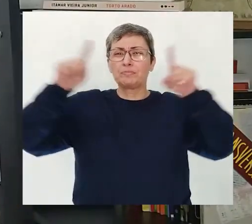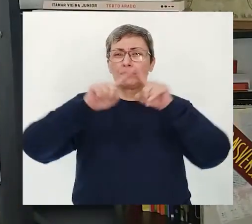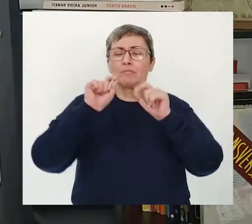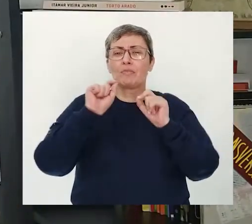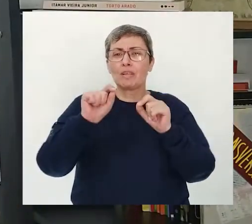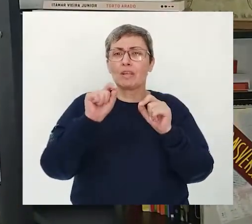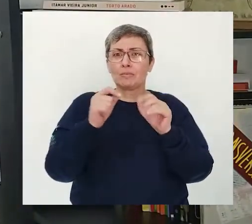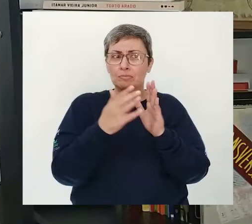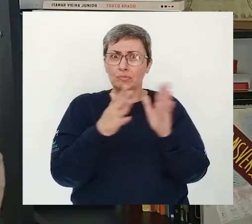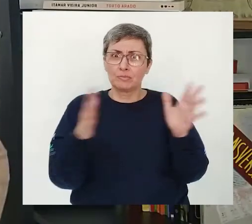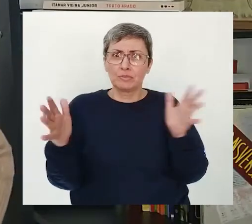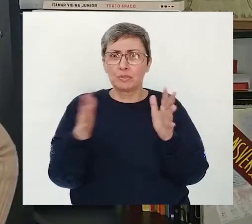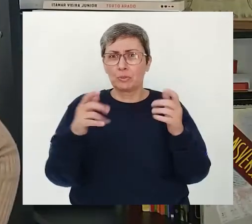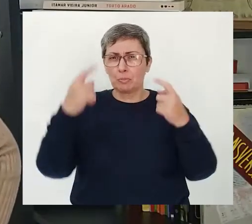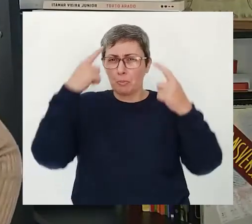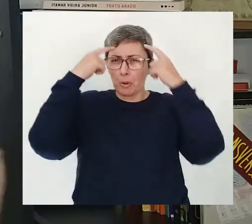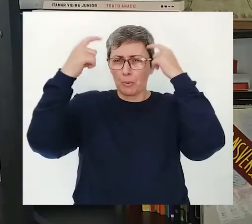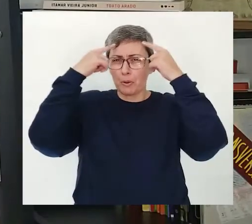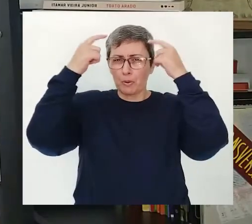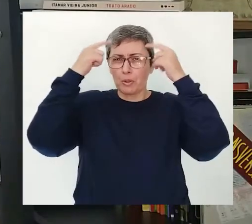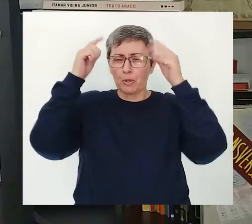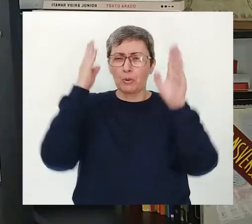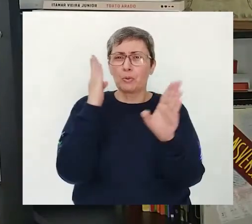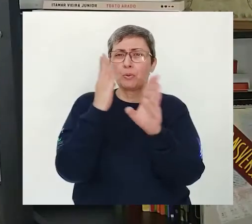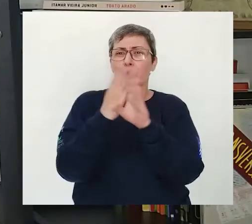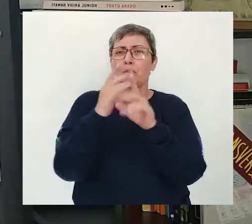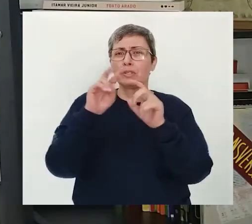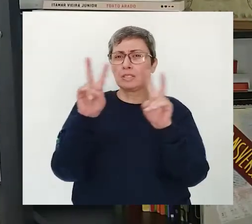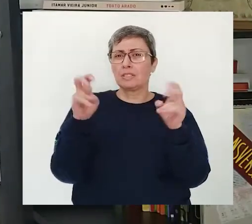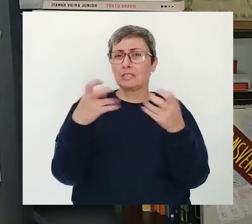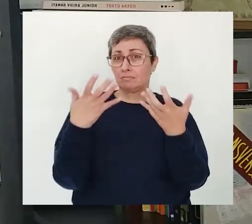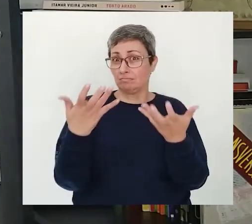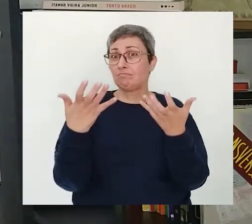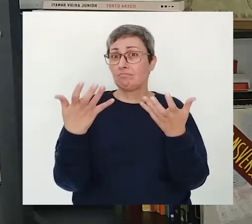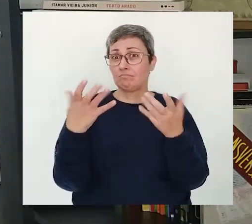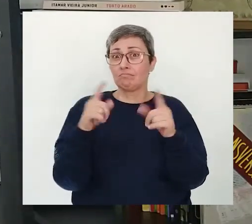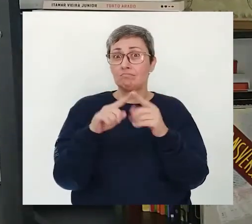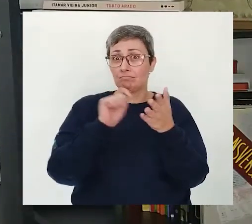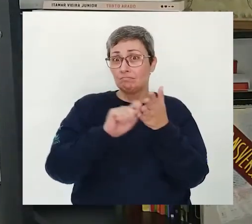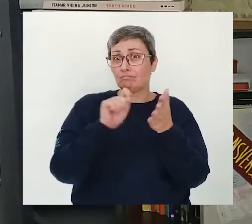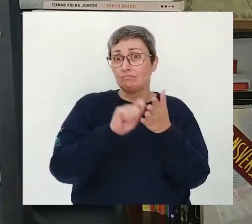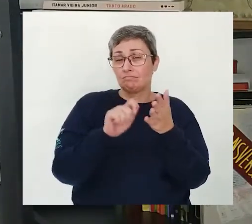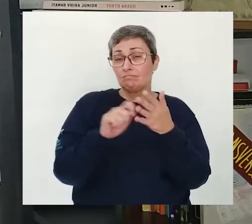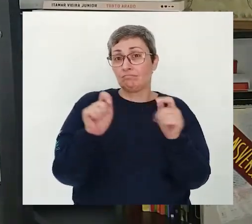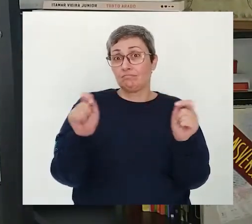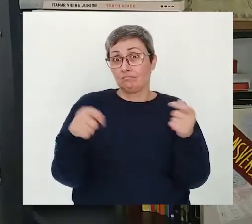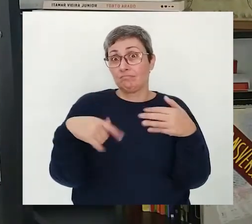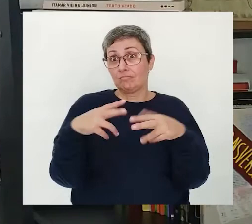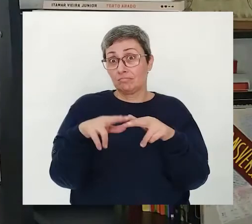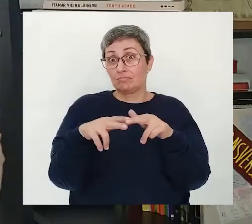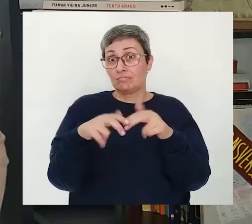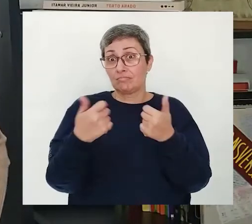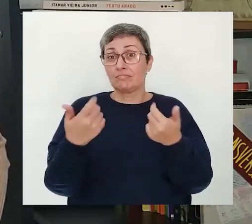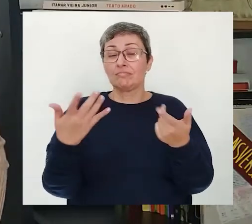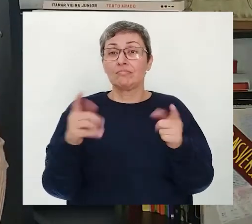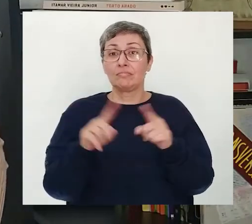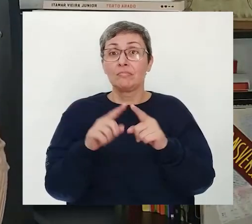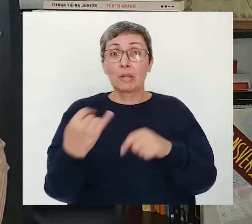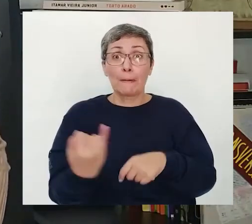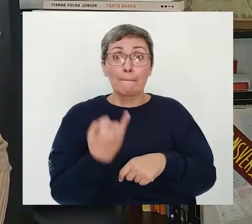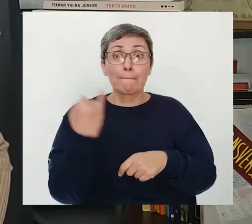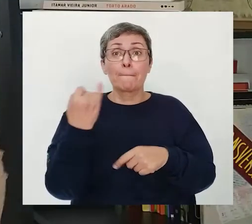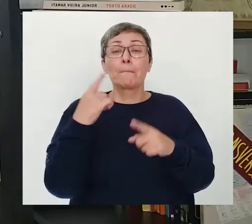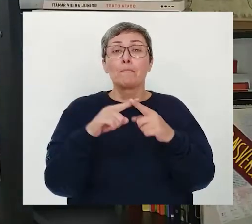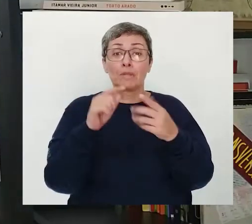é uma fase Muito importante A chuva de ideias Para vocês descobrirem Sobre o tema Que vocês querem Ou poderão escrever Por isso É